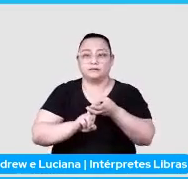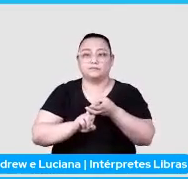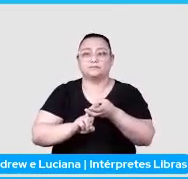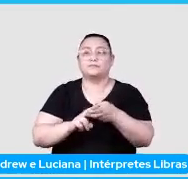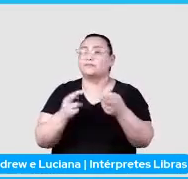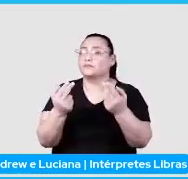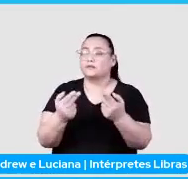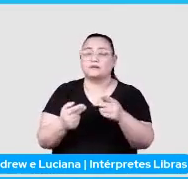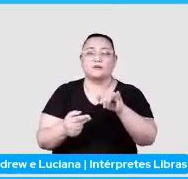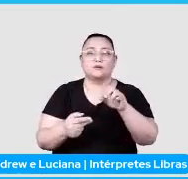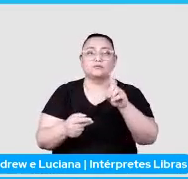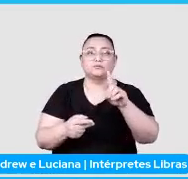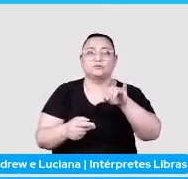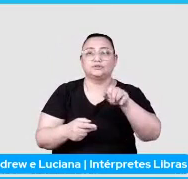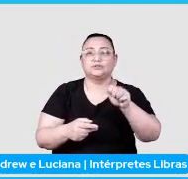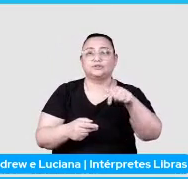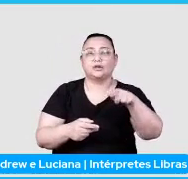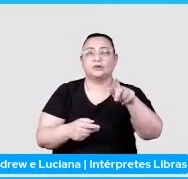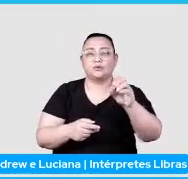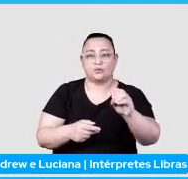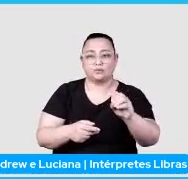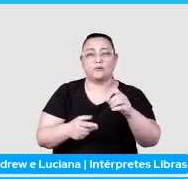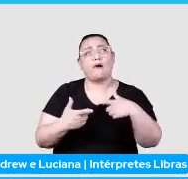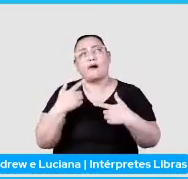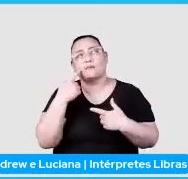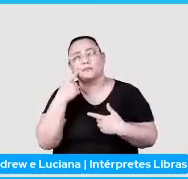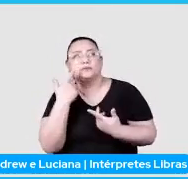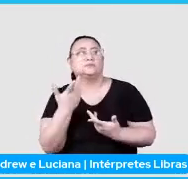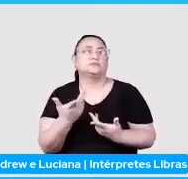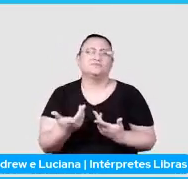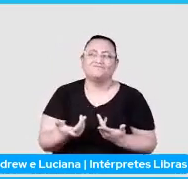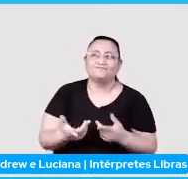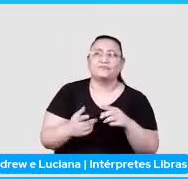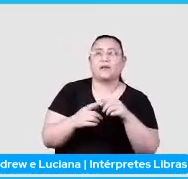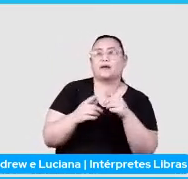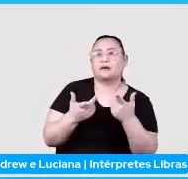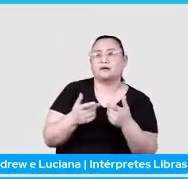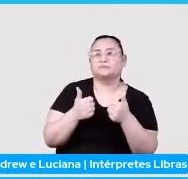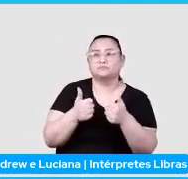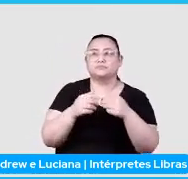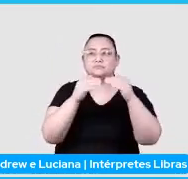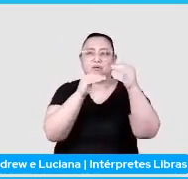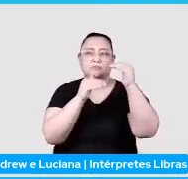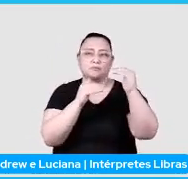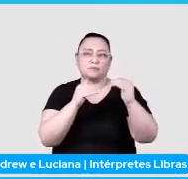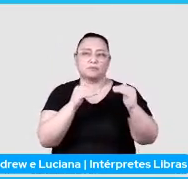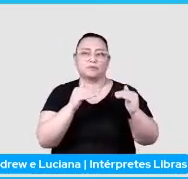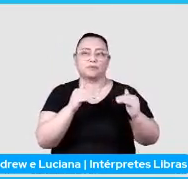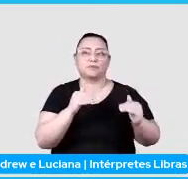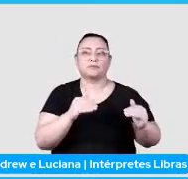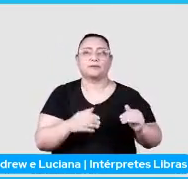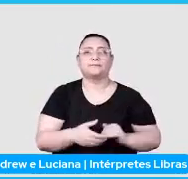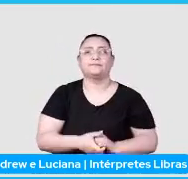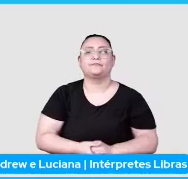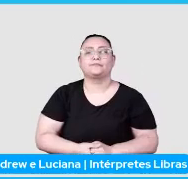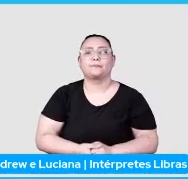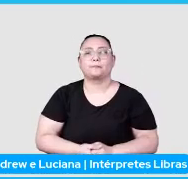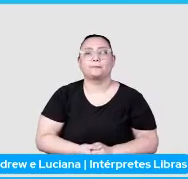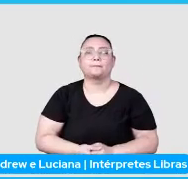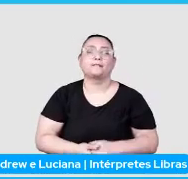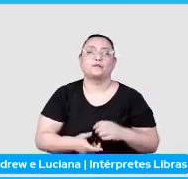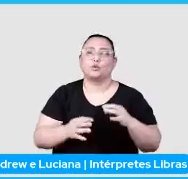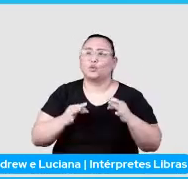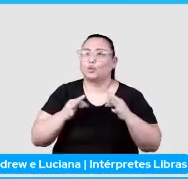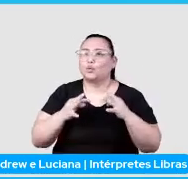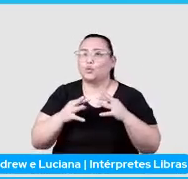faz. E com isso, tu tem acesso ao assert equal, assert not equal, assert greater, assert greater equal, assert less, enfim, todos os